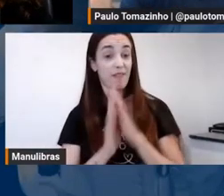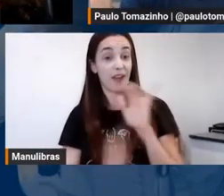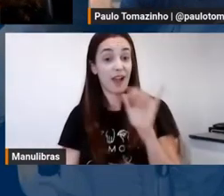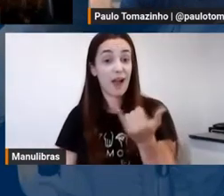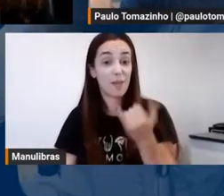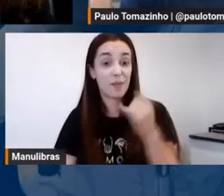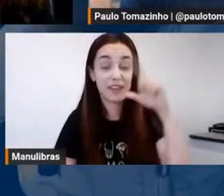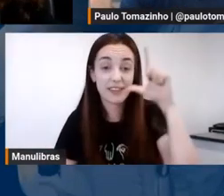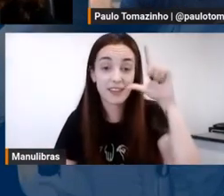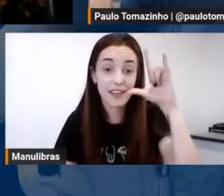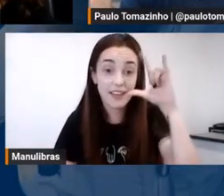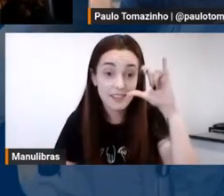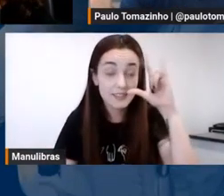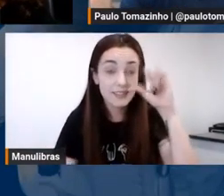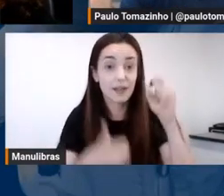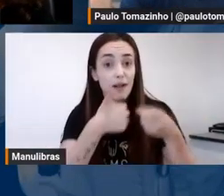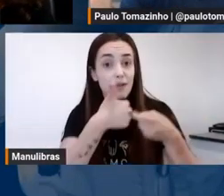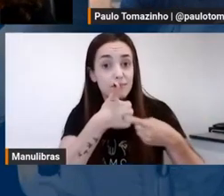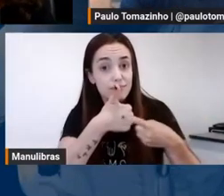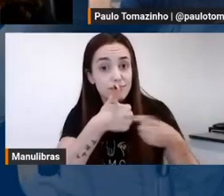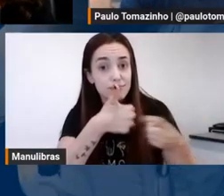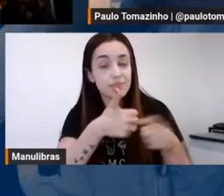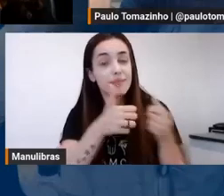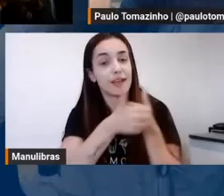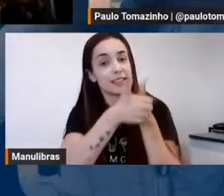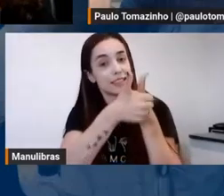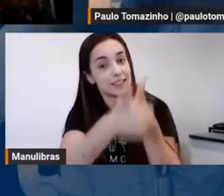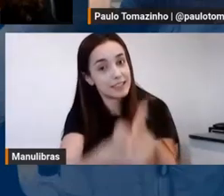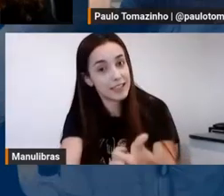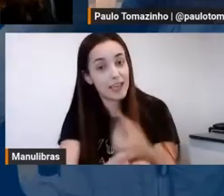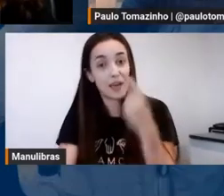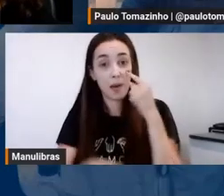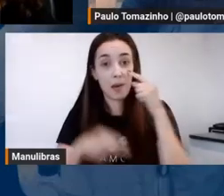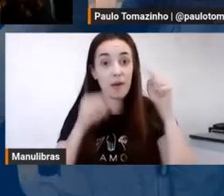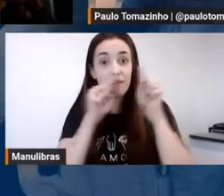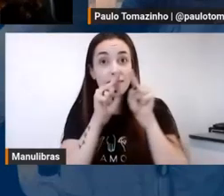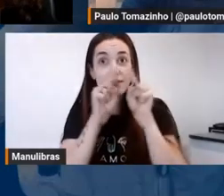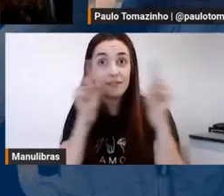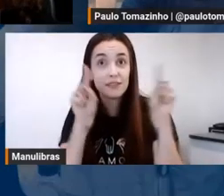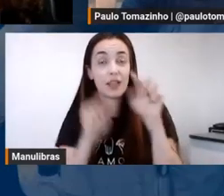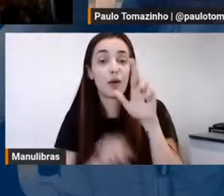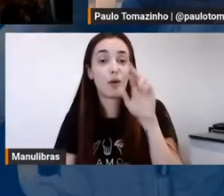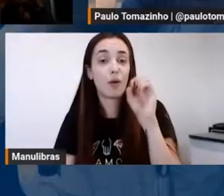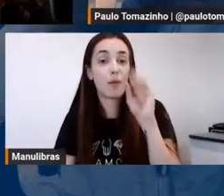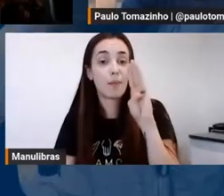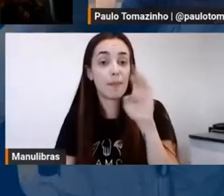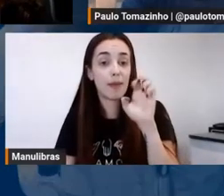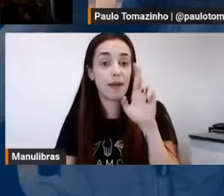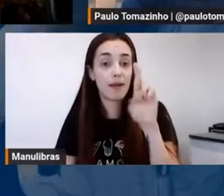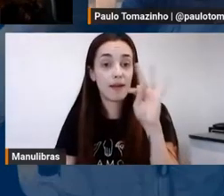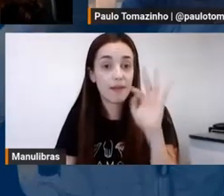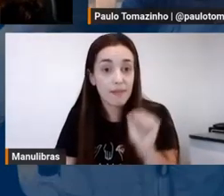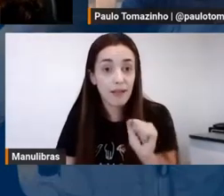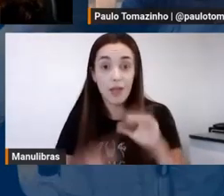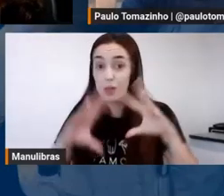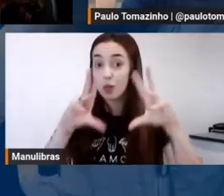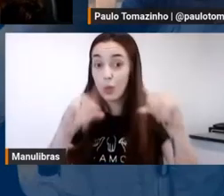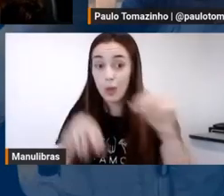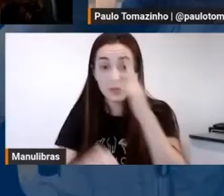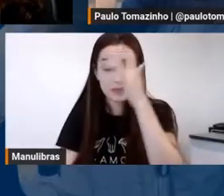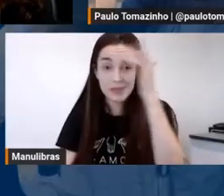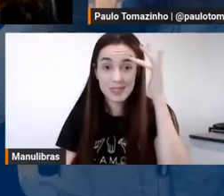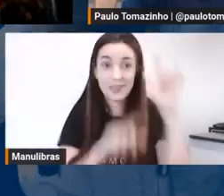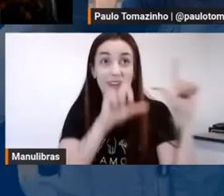seguir a Monchote Educação, arroba Roberta Aquino, Roberta V Aquino, arroba Paulo Tomazinho,